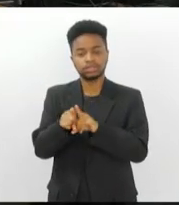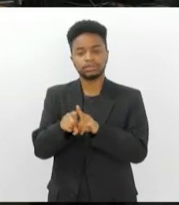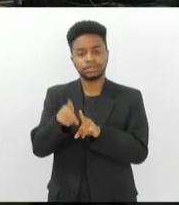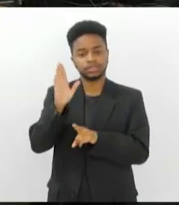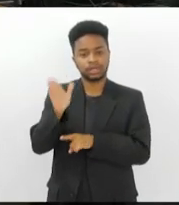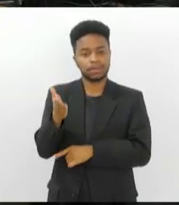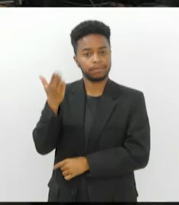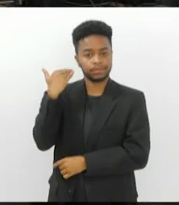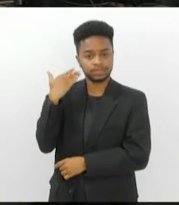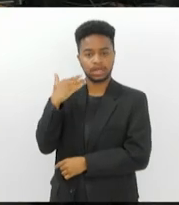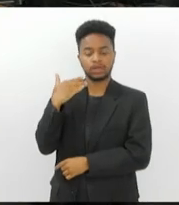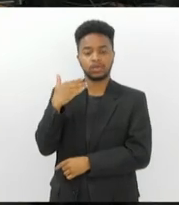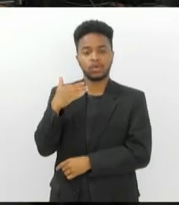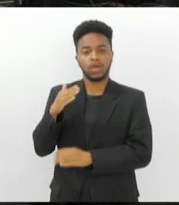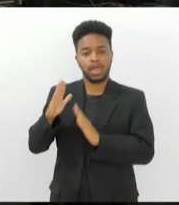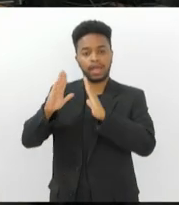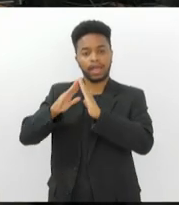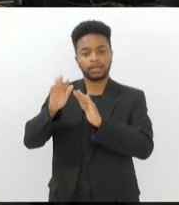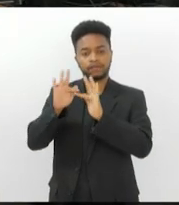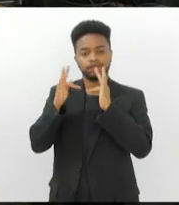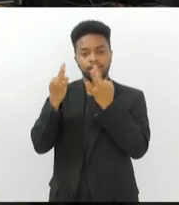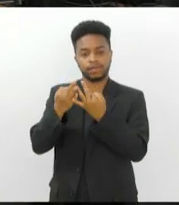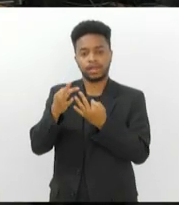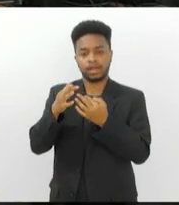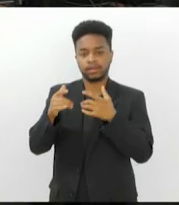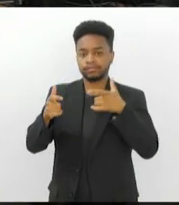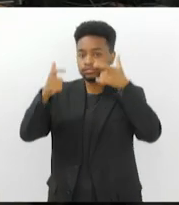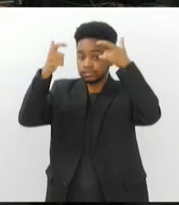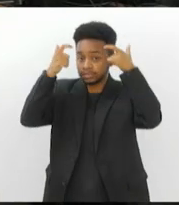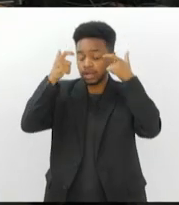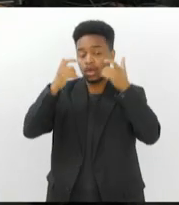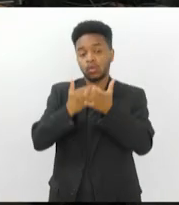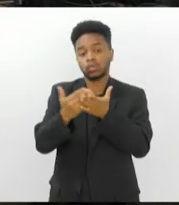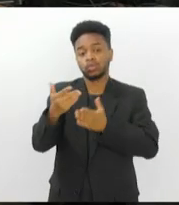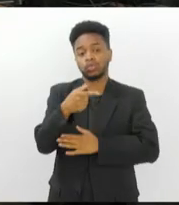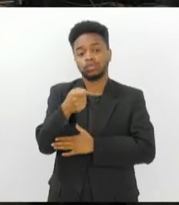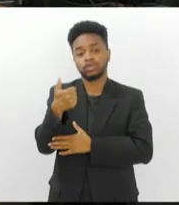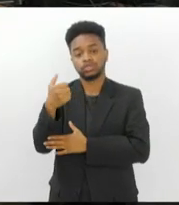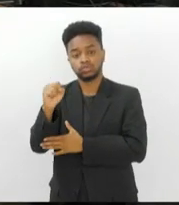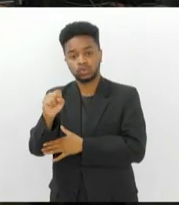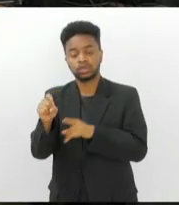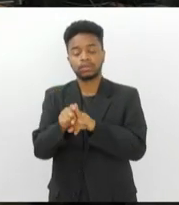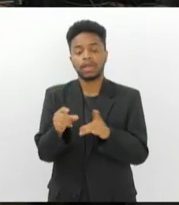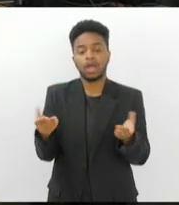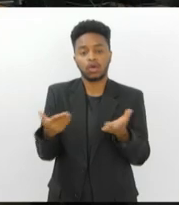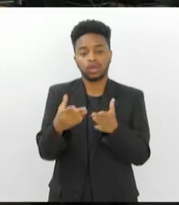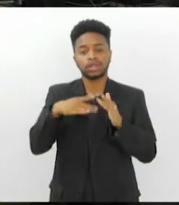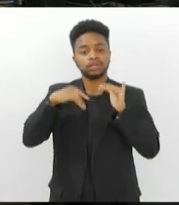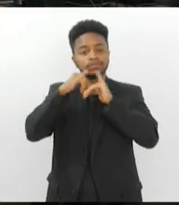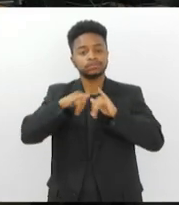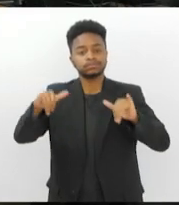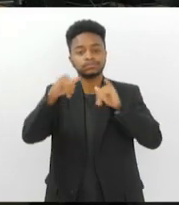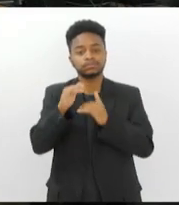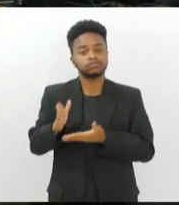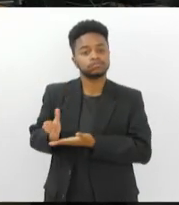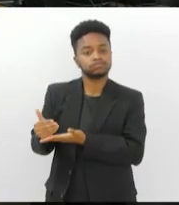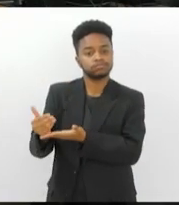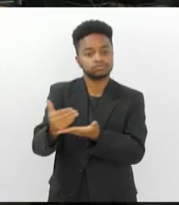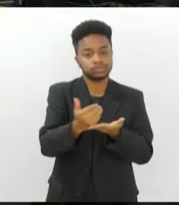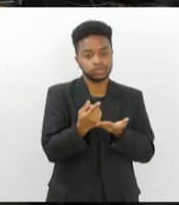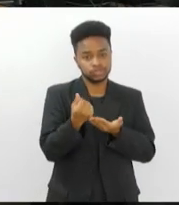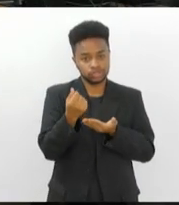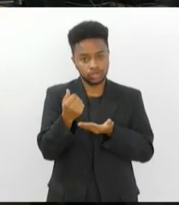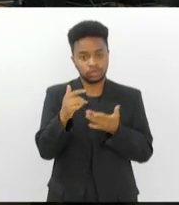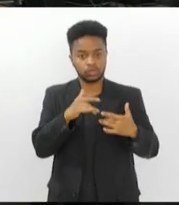residência da família imperial, iniciaram em 2018. E agora, a direção do museu lançou uma campanha para arrecadar verbas por meio de